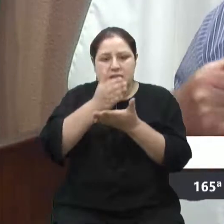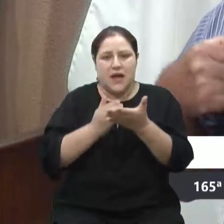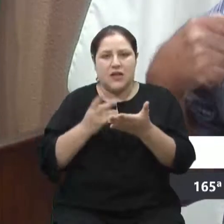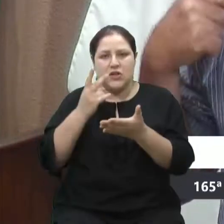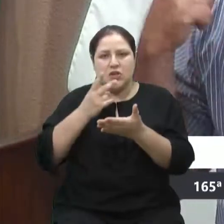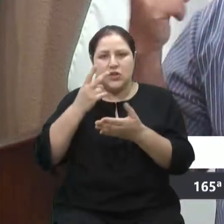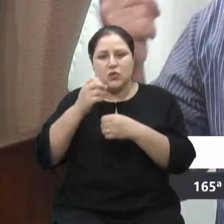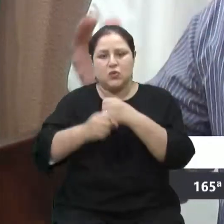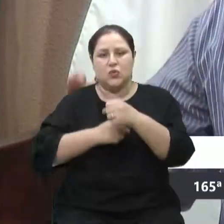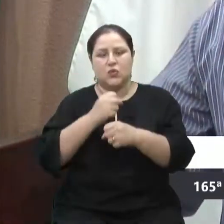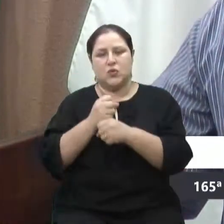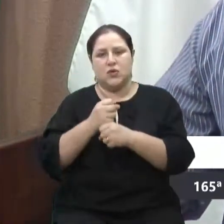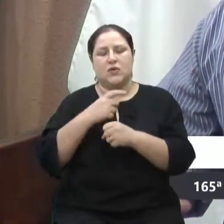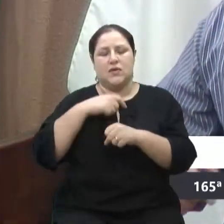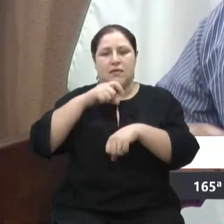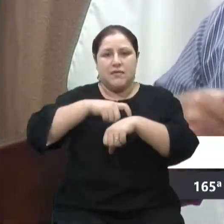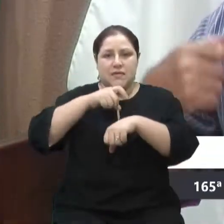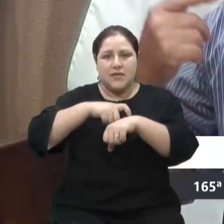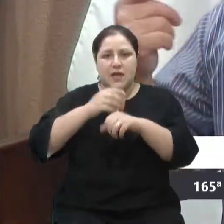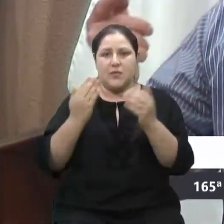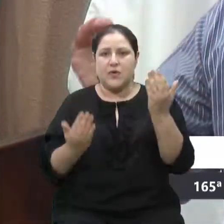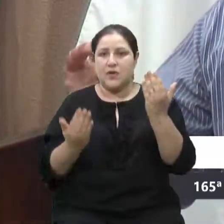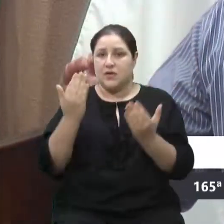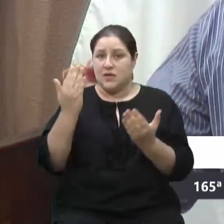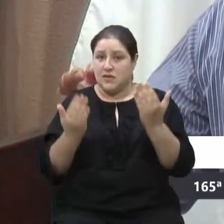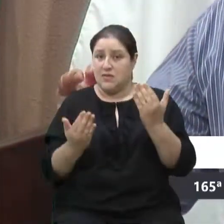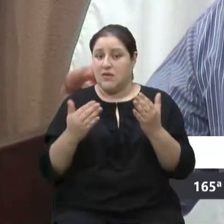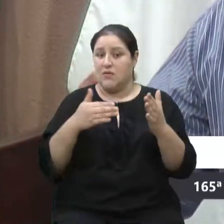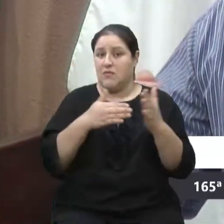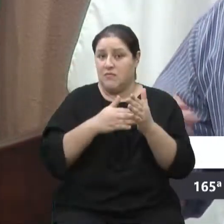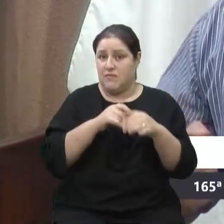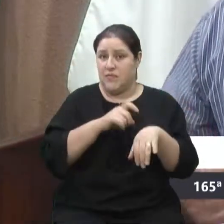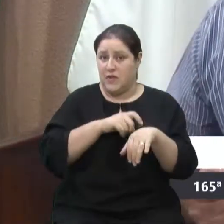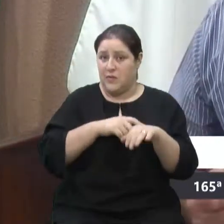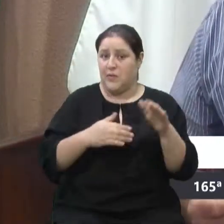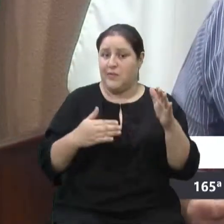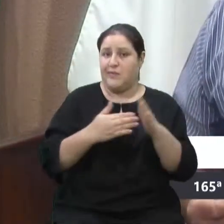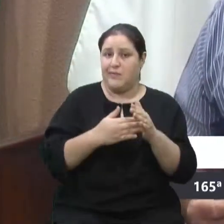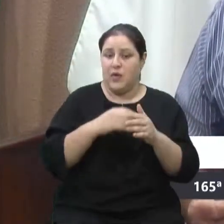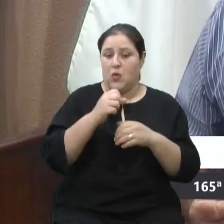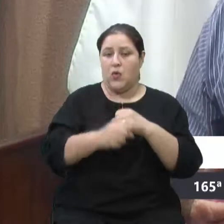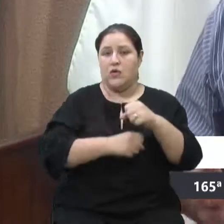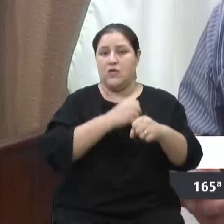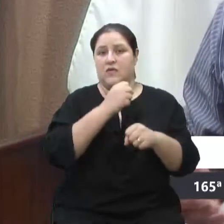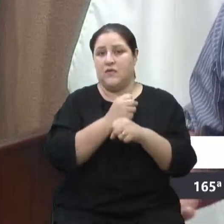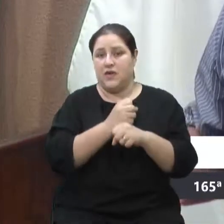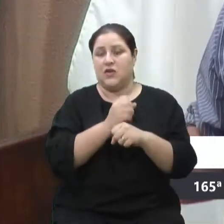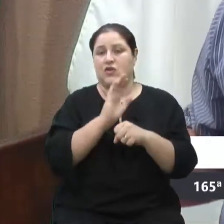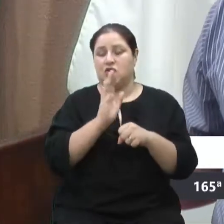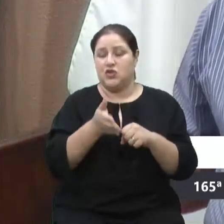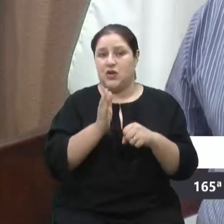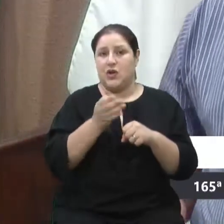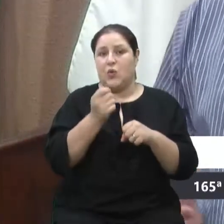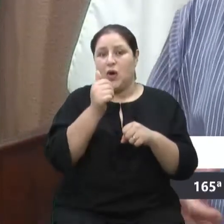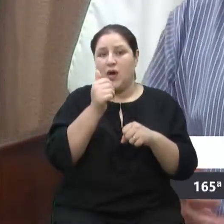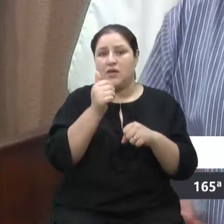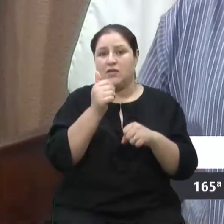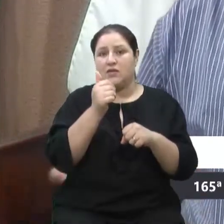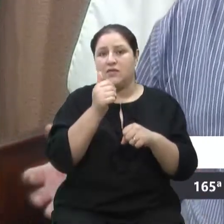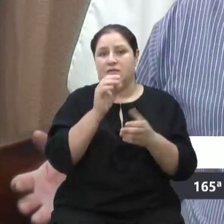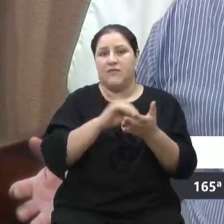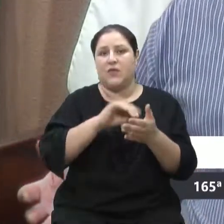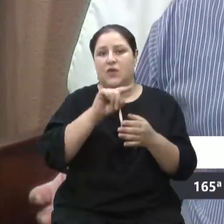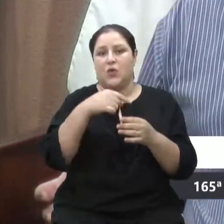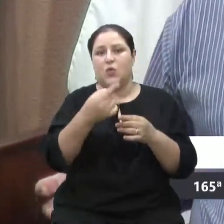Tem prazo da licitação. O ano que vem já é o penúltimo ano. Então, vai passar quatro anos e a gente tem